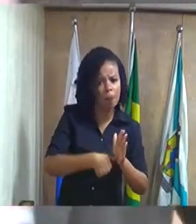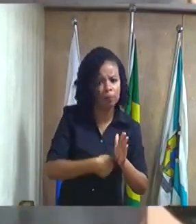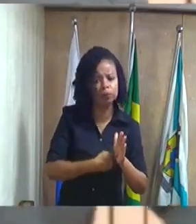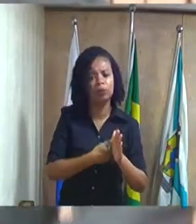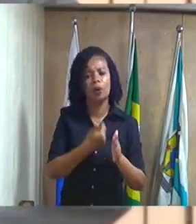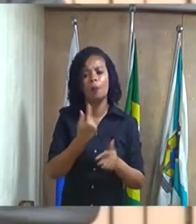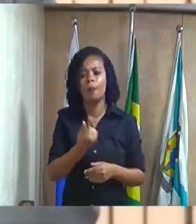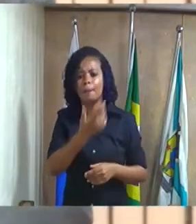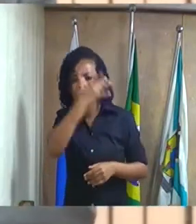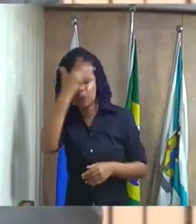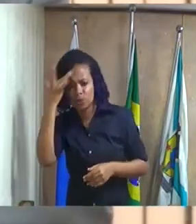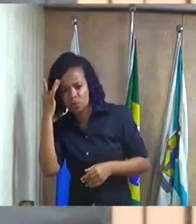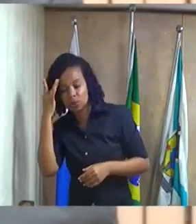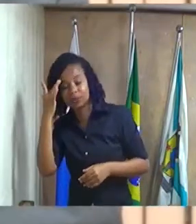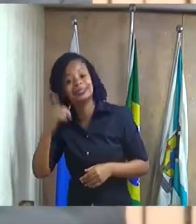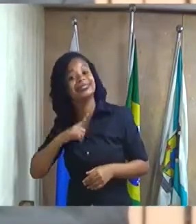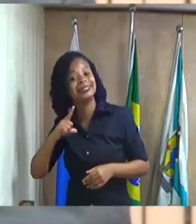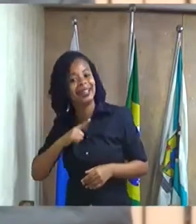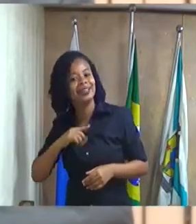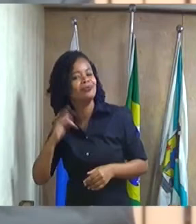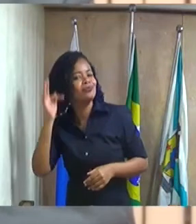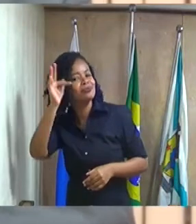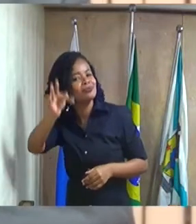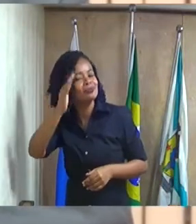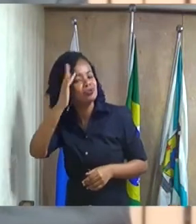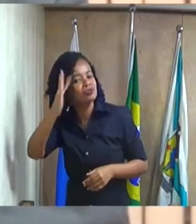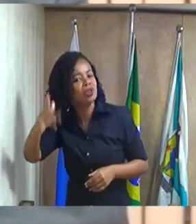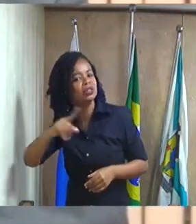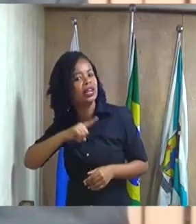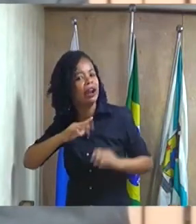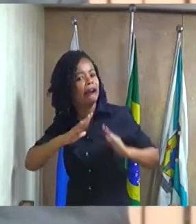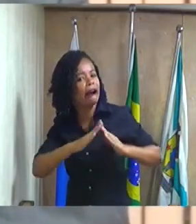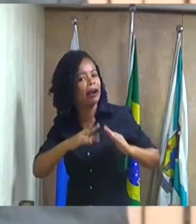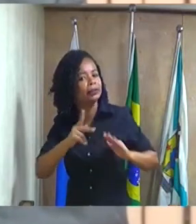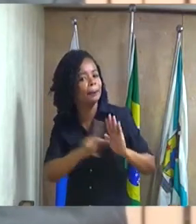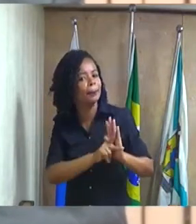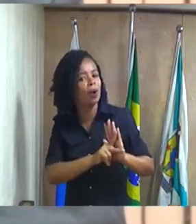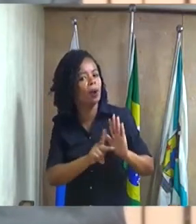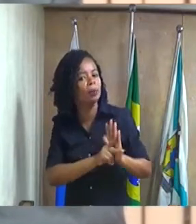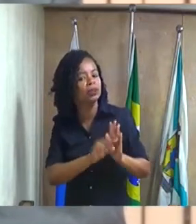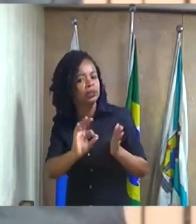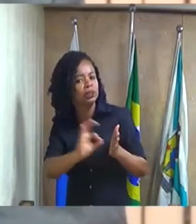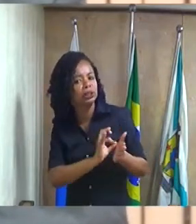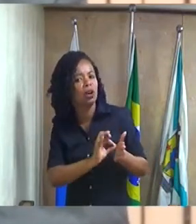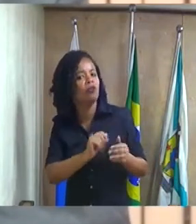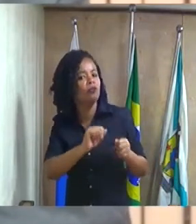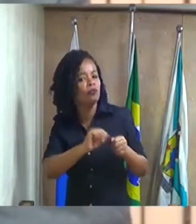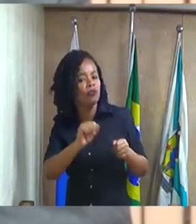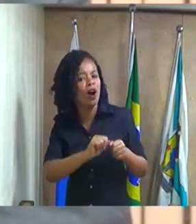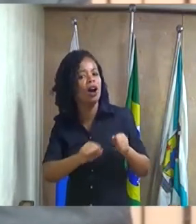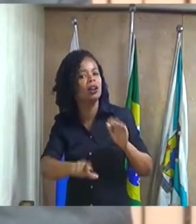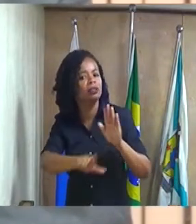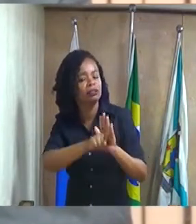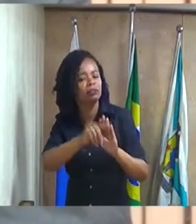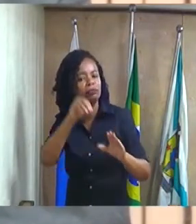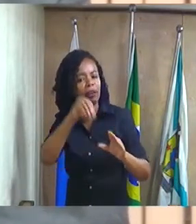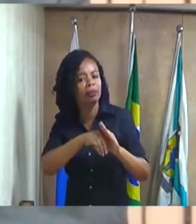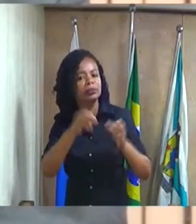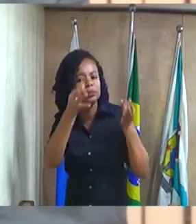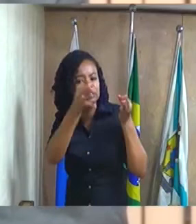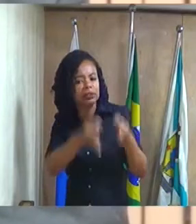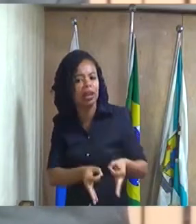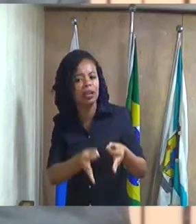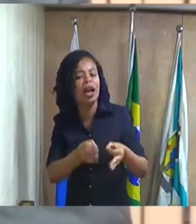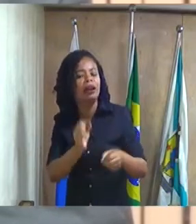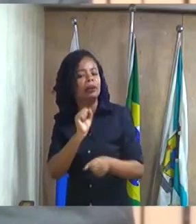tem um sonho de ter a sua casa e que faz a sua inscrição legalmente e que espera